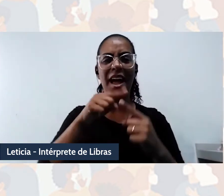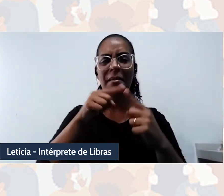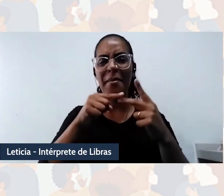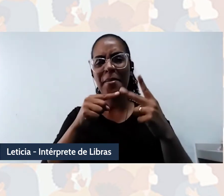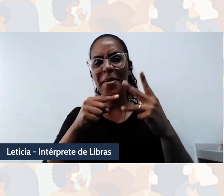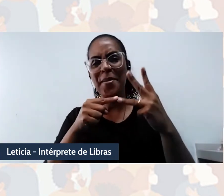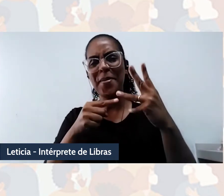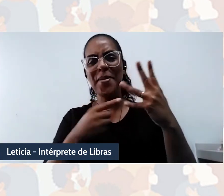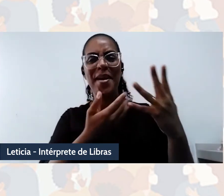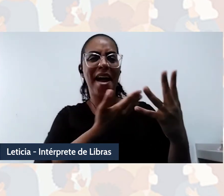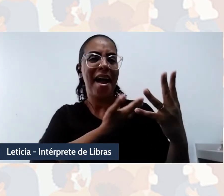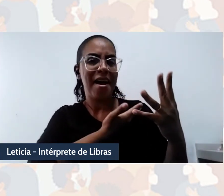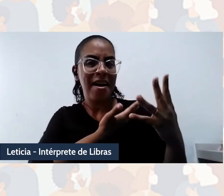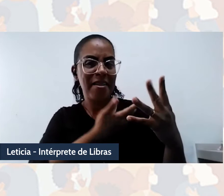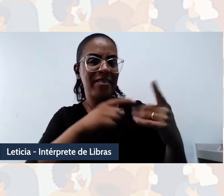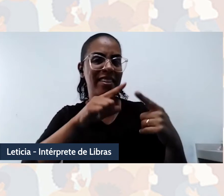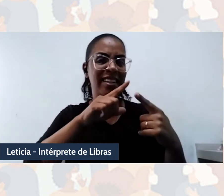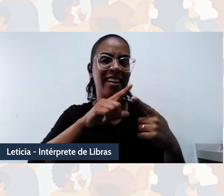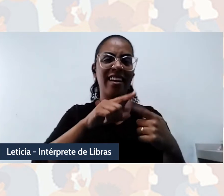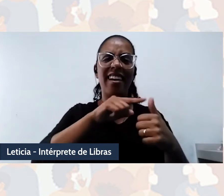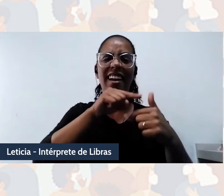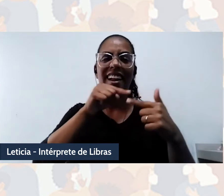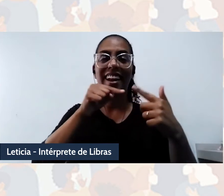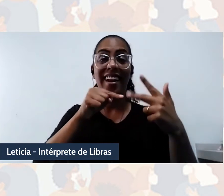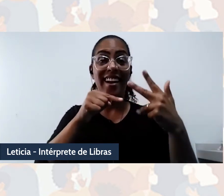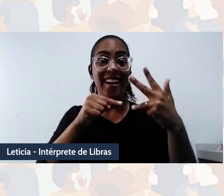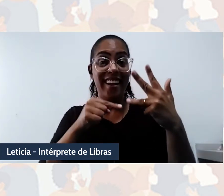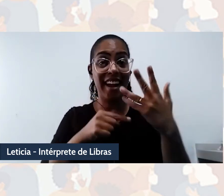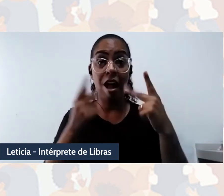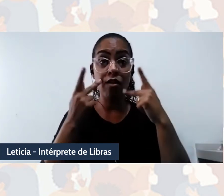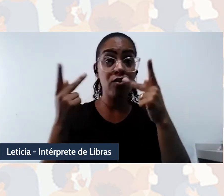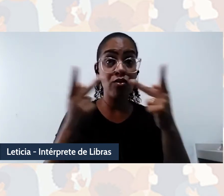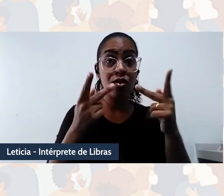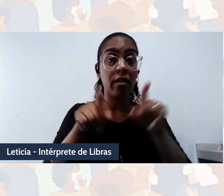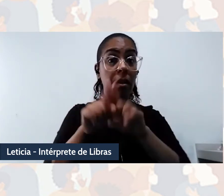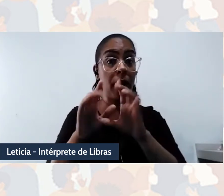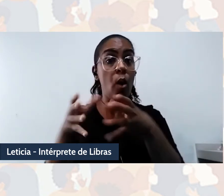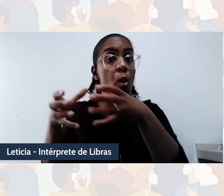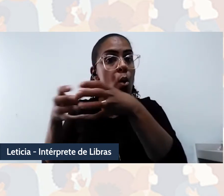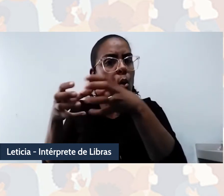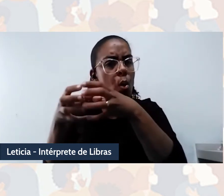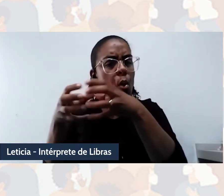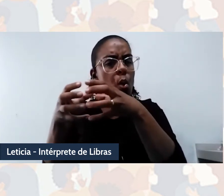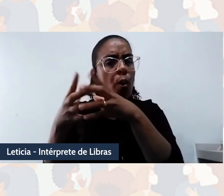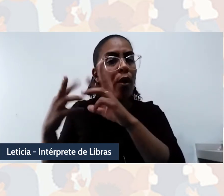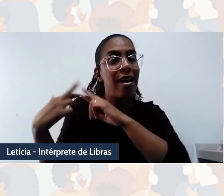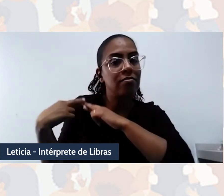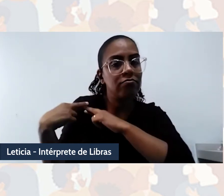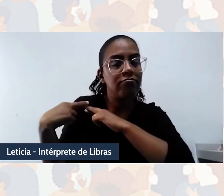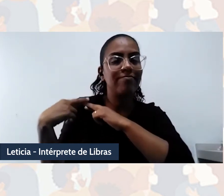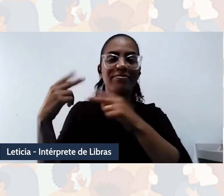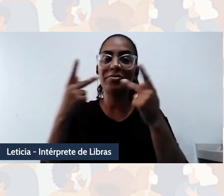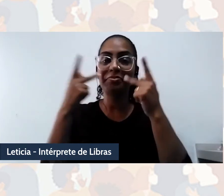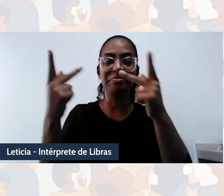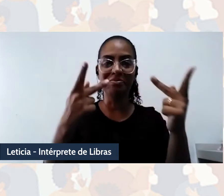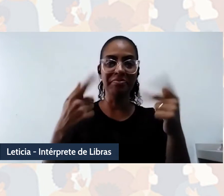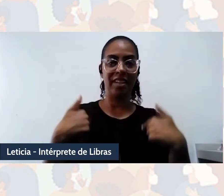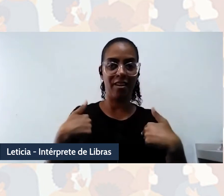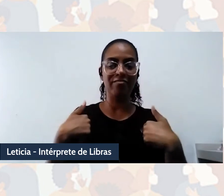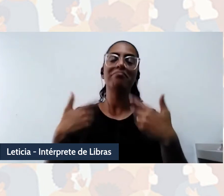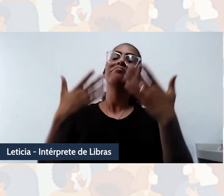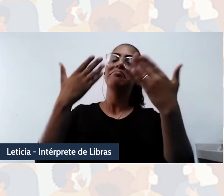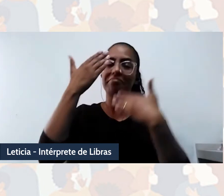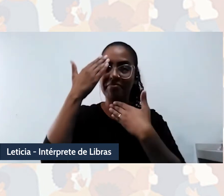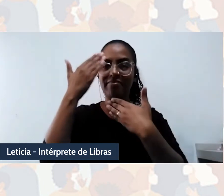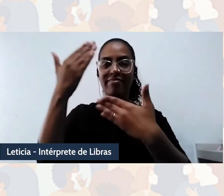Mucássia, Branca, também a comissão científica, comissão local, o apoio que nós estamos tendo para a nossa fala aqui hoje,